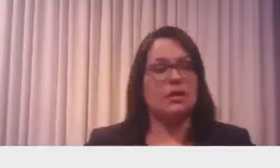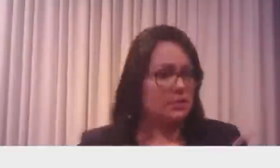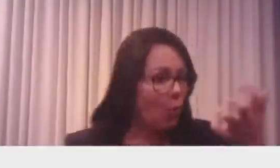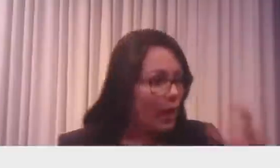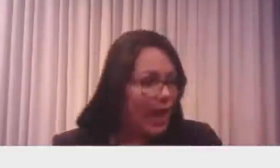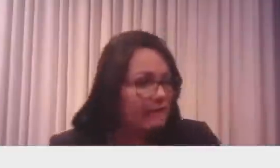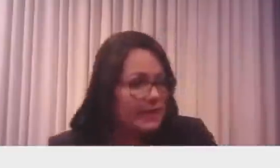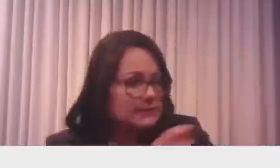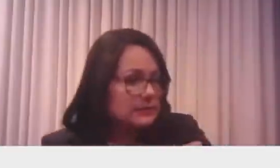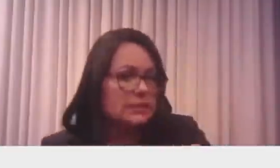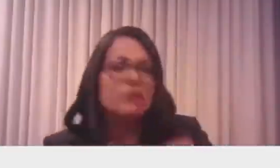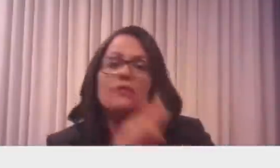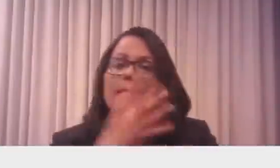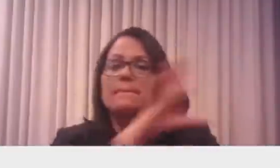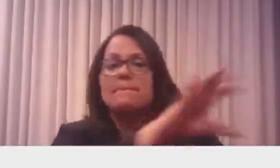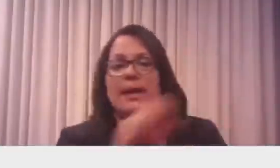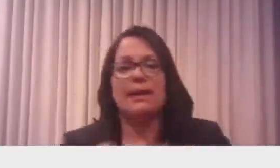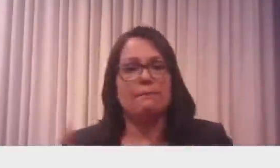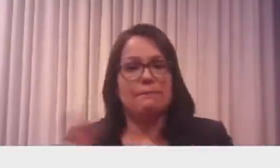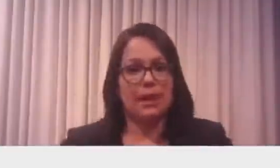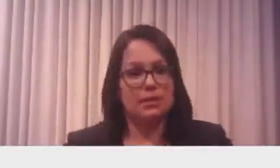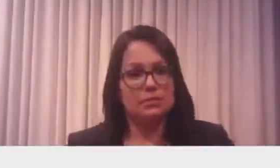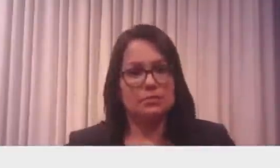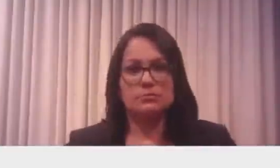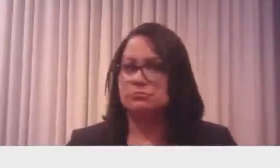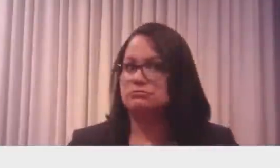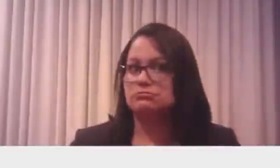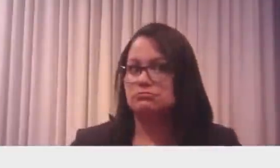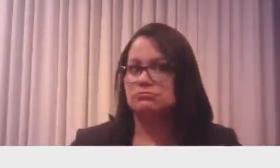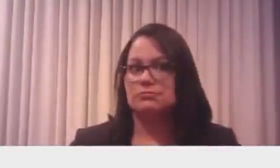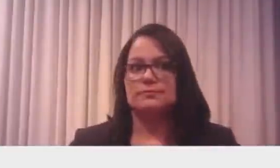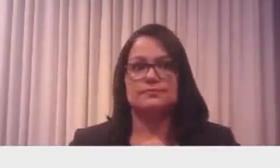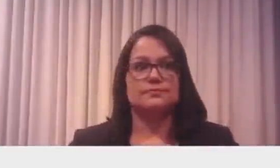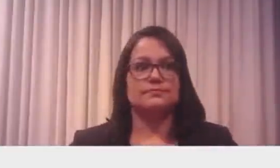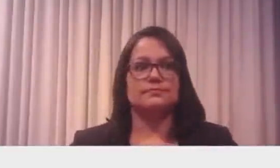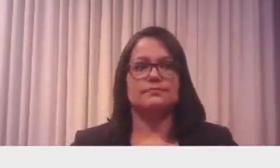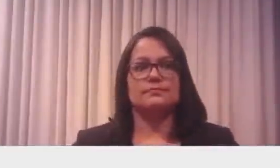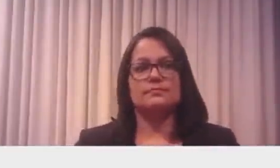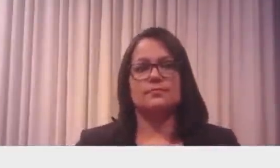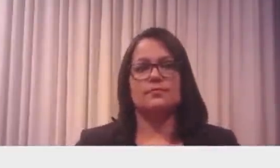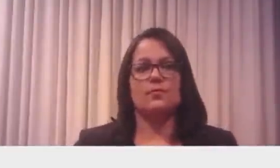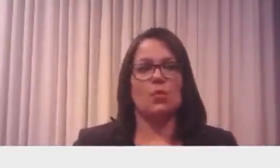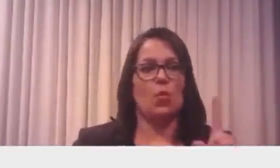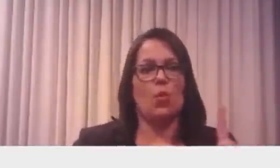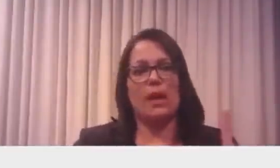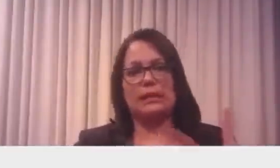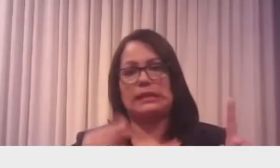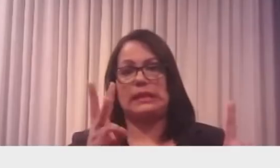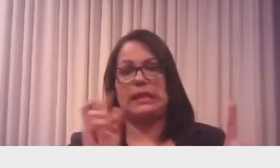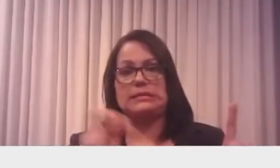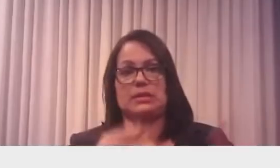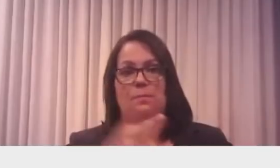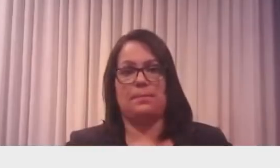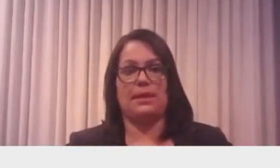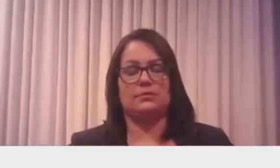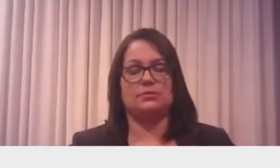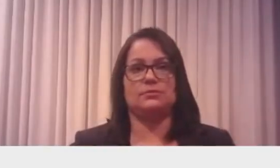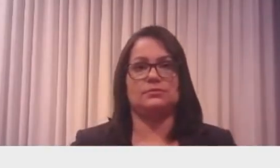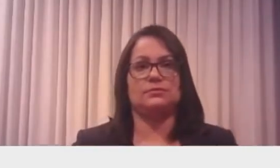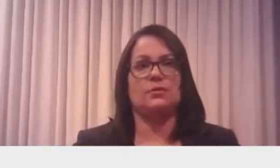Ele está respaldado para isso. Você não quer tomar? 1 a 3 anos de cadeia para você. Tem outra aqui.